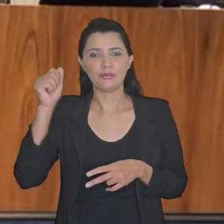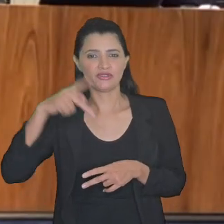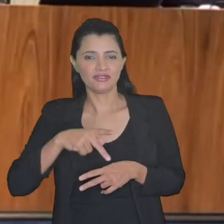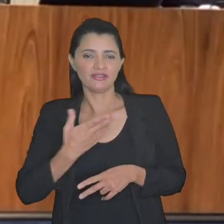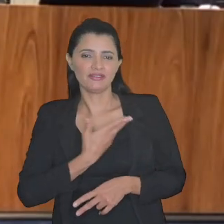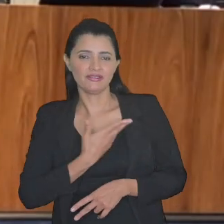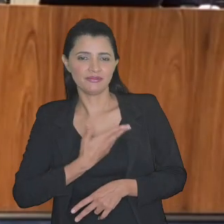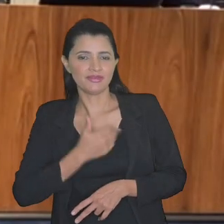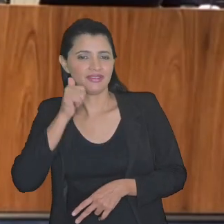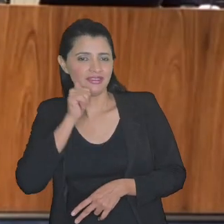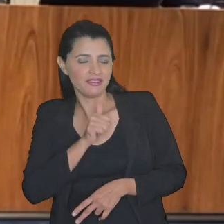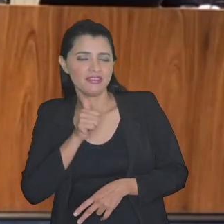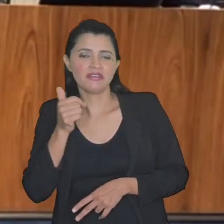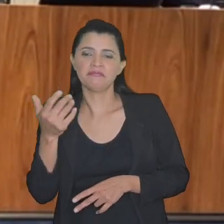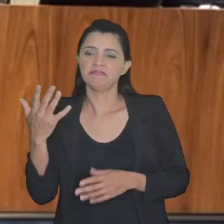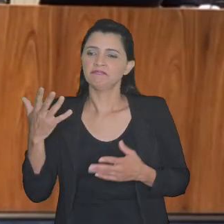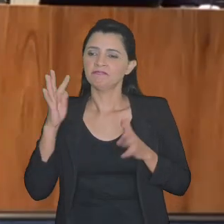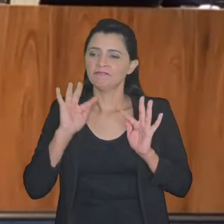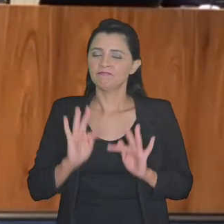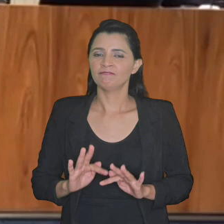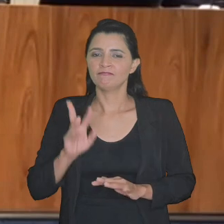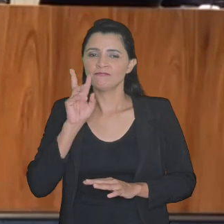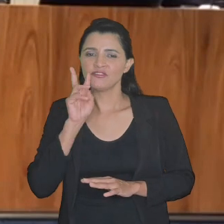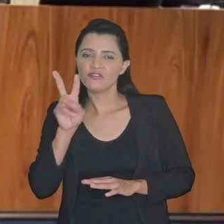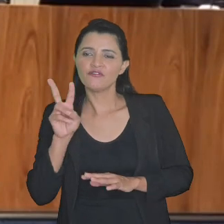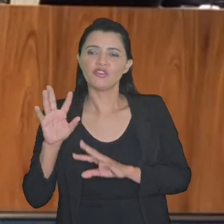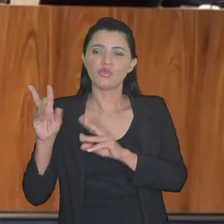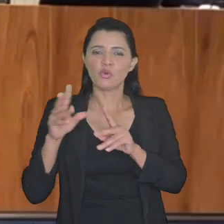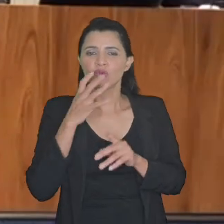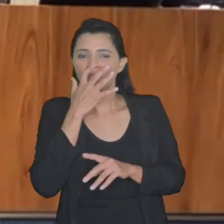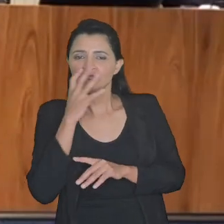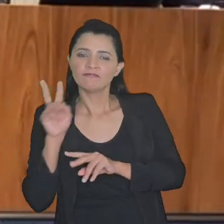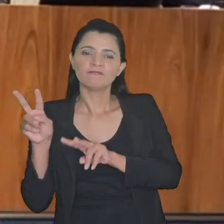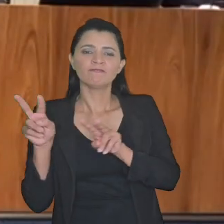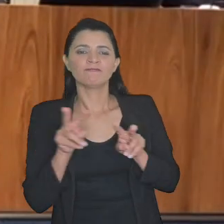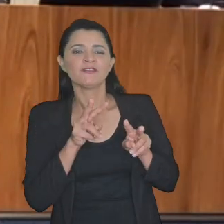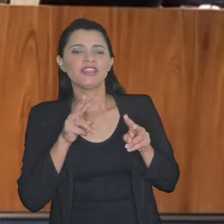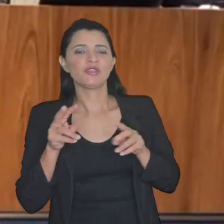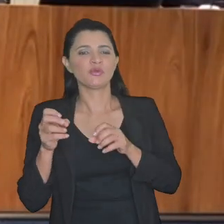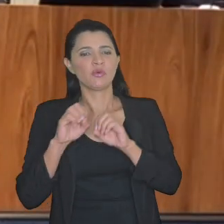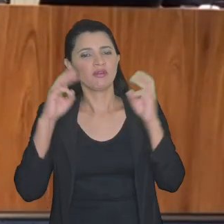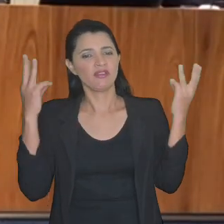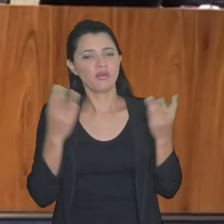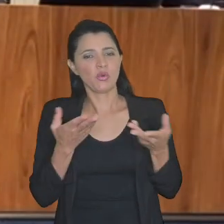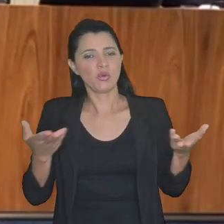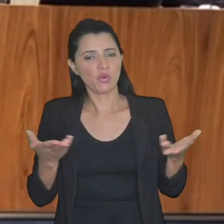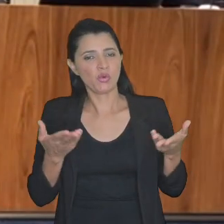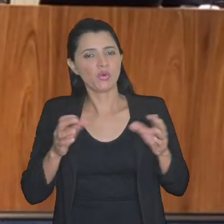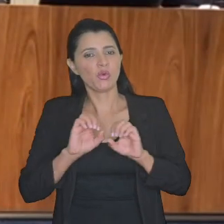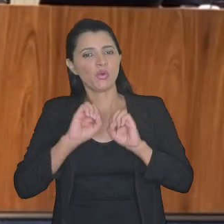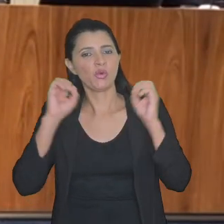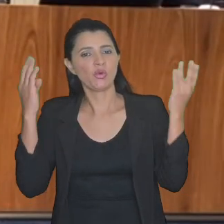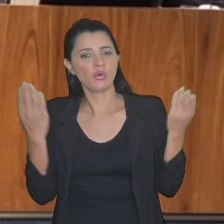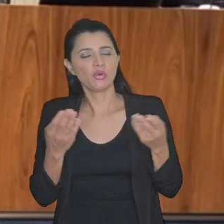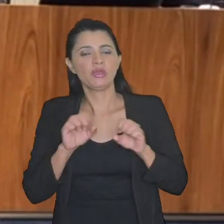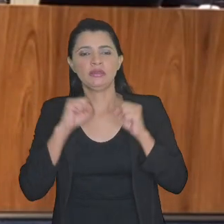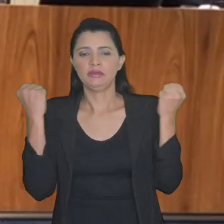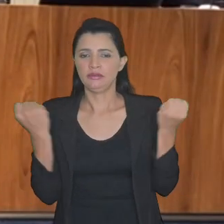Tânia Marangoni minha querida amiga muito fico muito contente ver todos assistindo ao evento